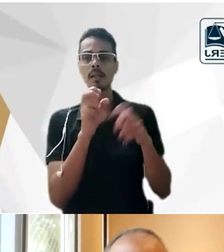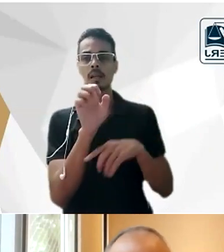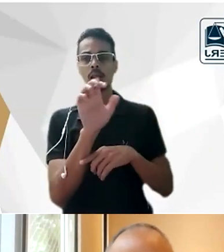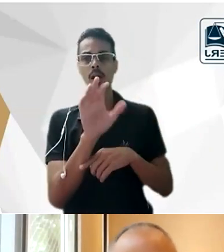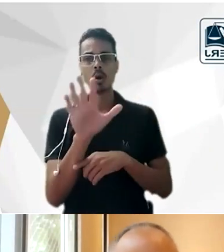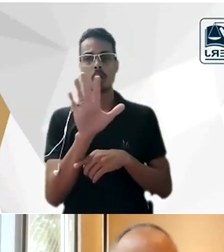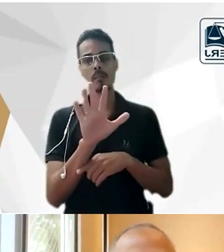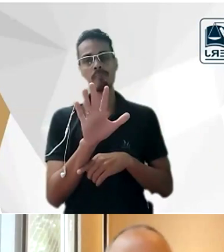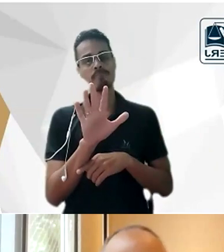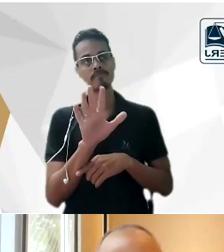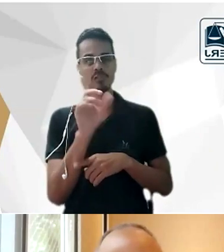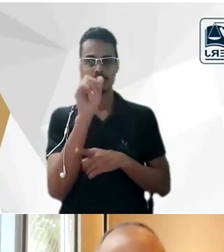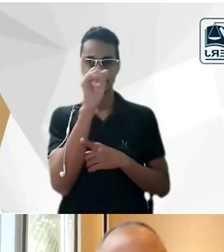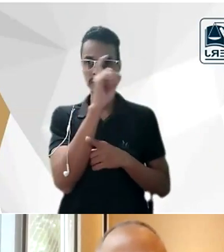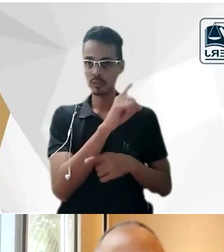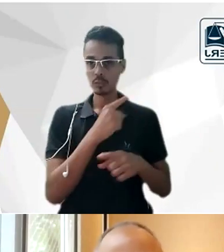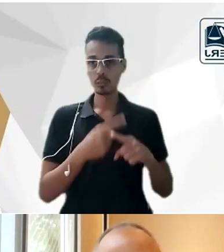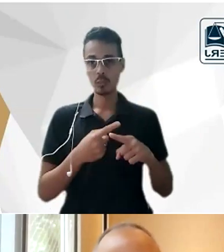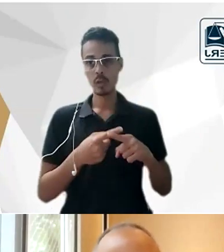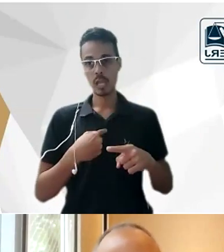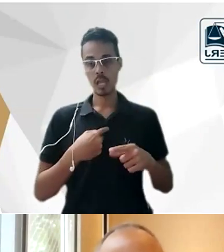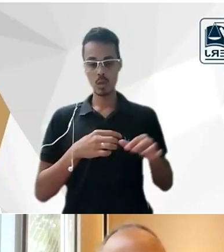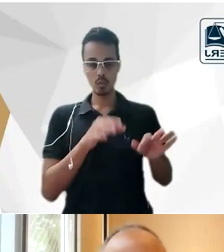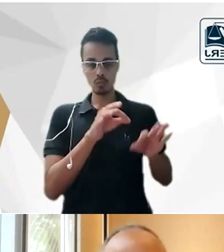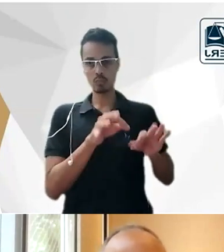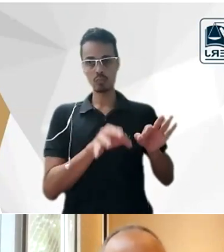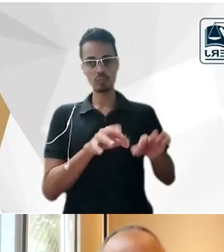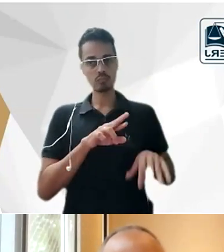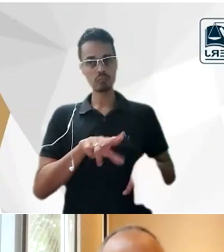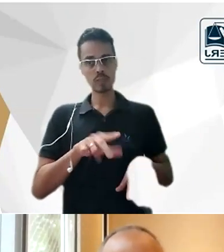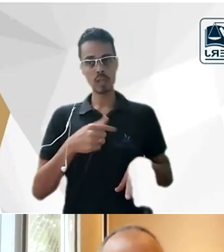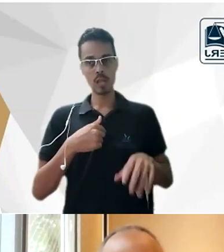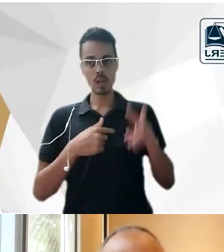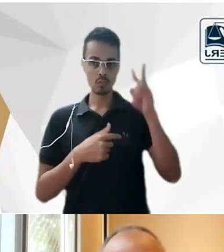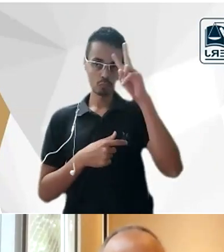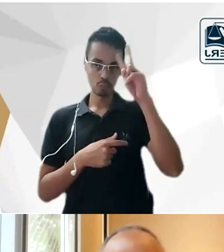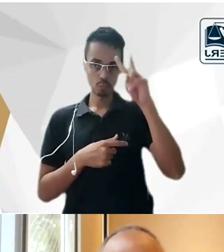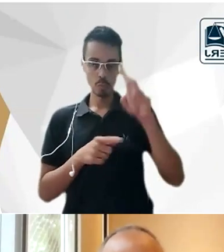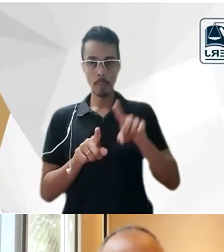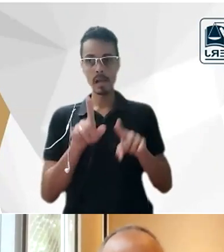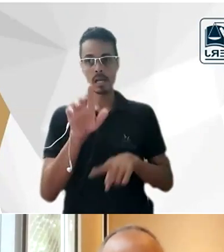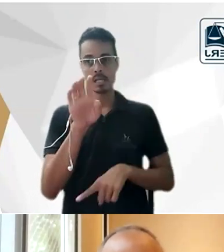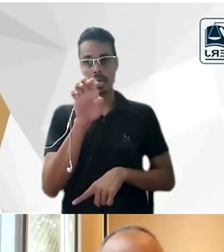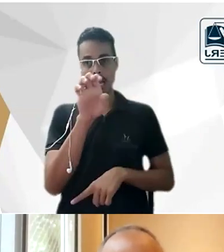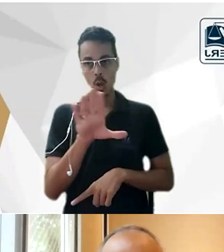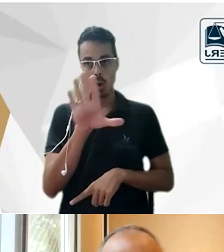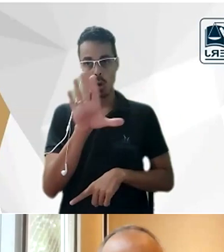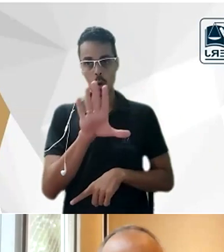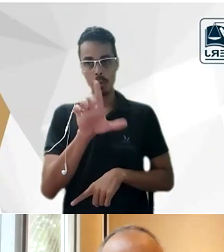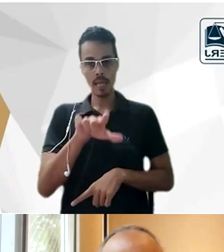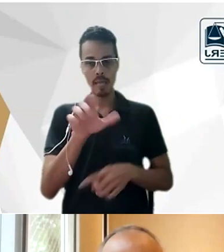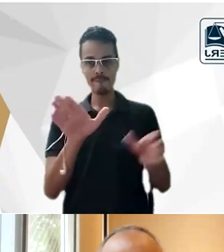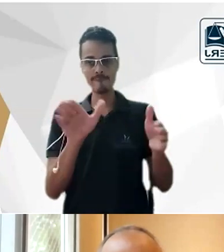da área jurídica eu sou historiador né o eu posso dizer que a Europa ainda é muito fechada em si mesmo muito eurocêntrica no pensamento